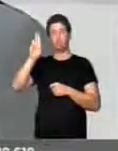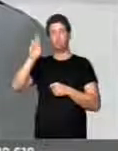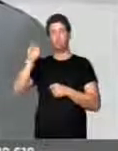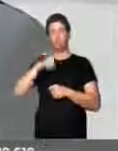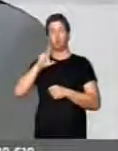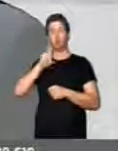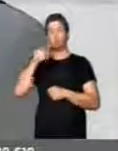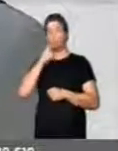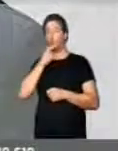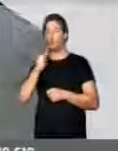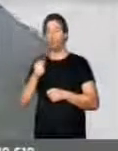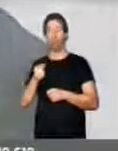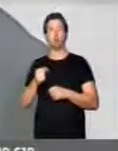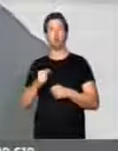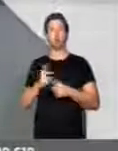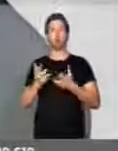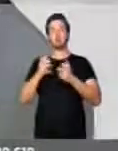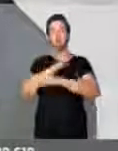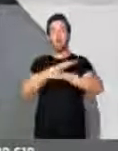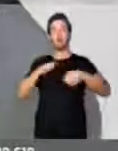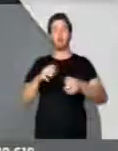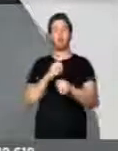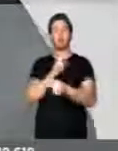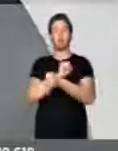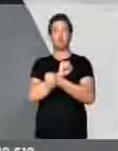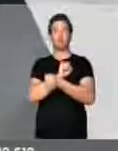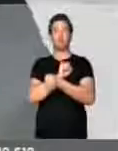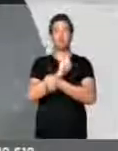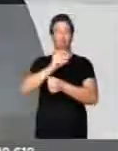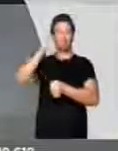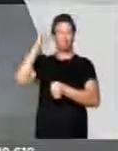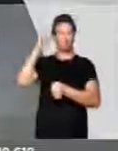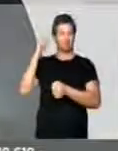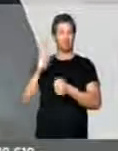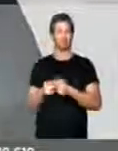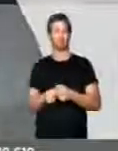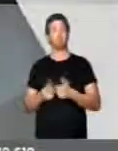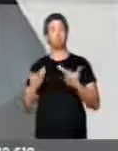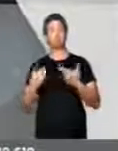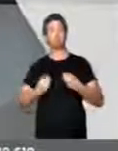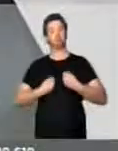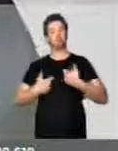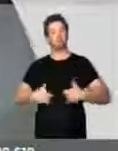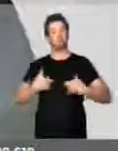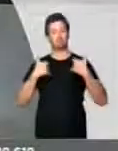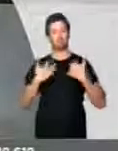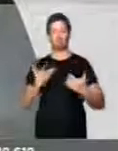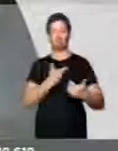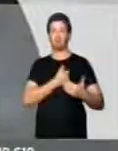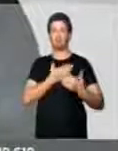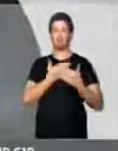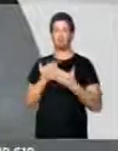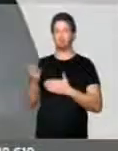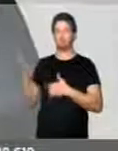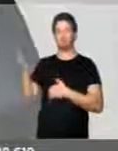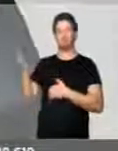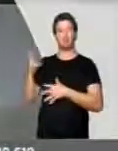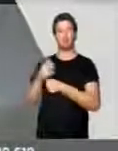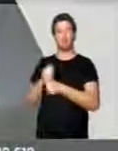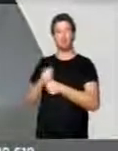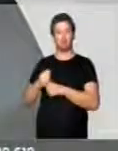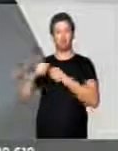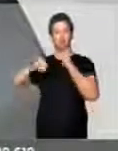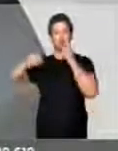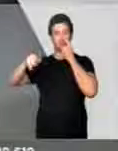de um grande abolicionista e muito nos honra a presença e a visita do Amaro José, o Amaro Contador, como é